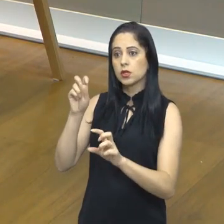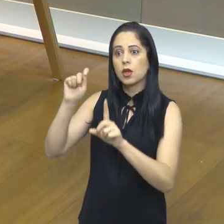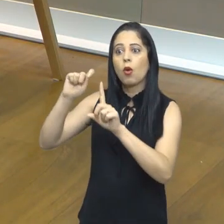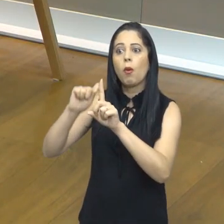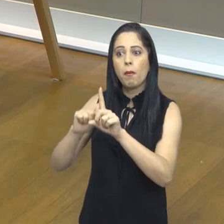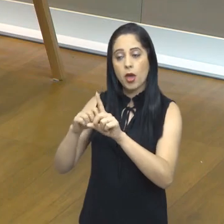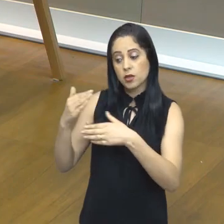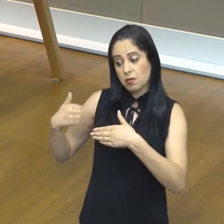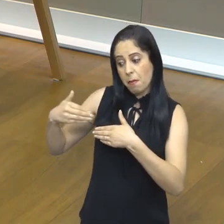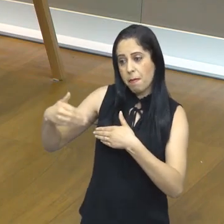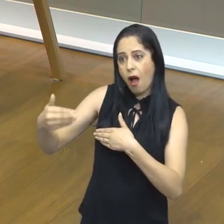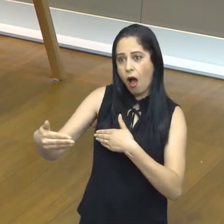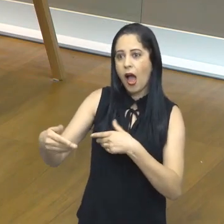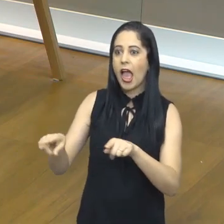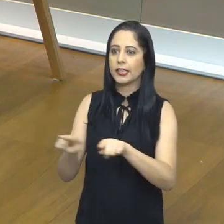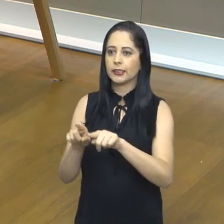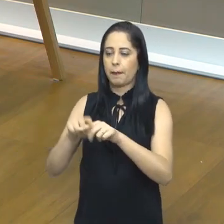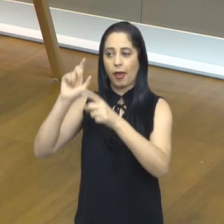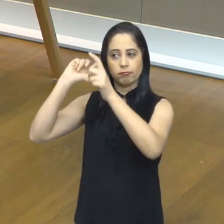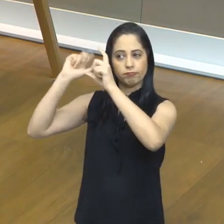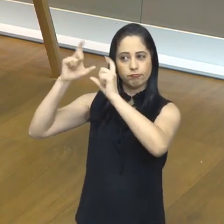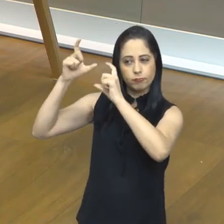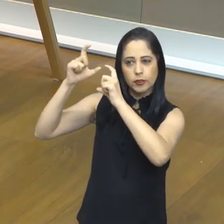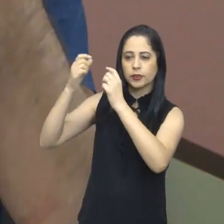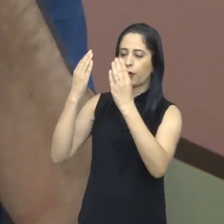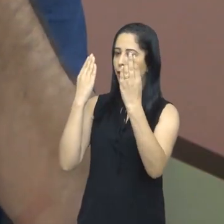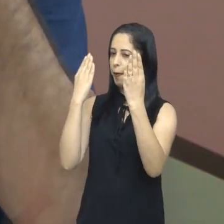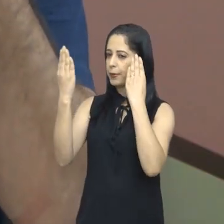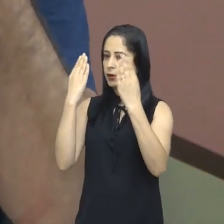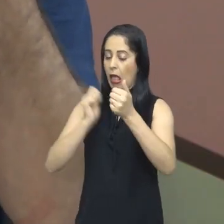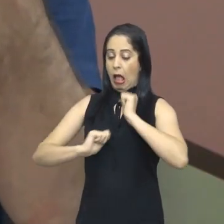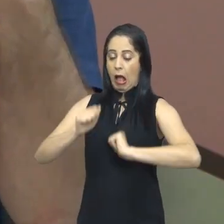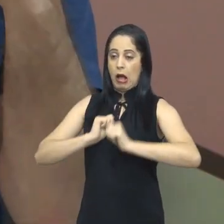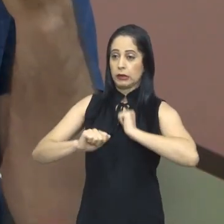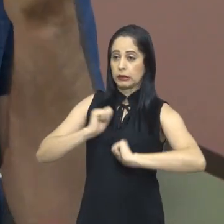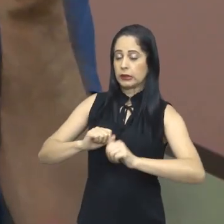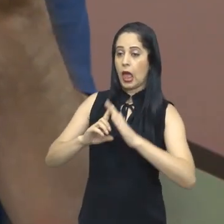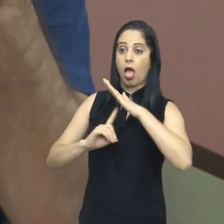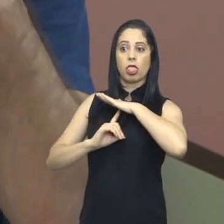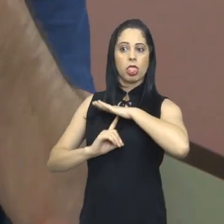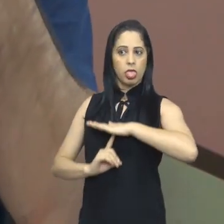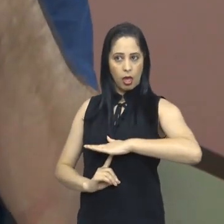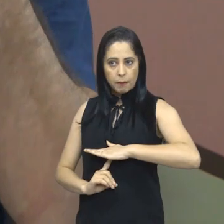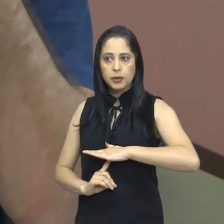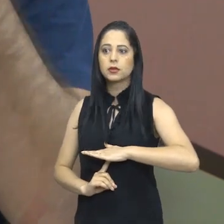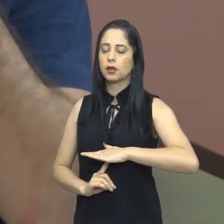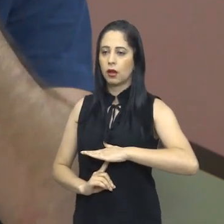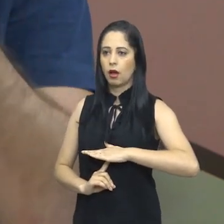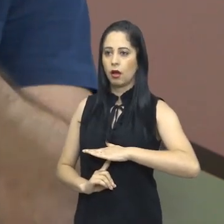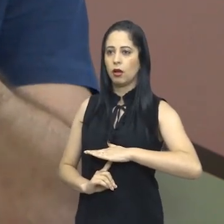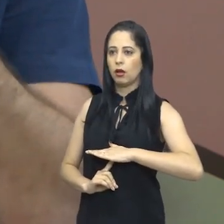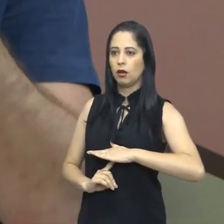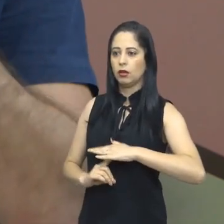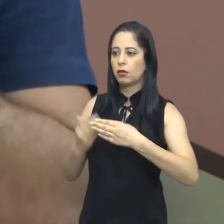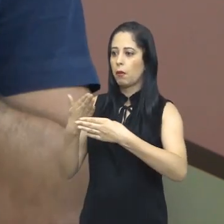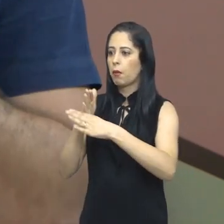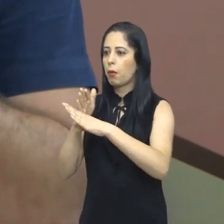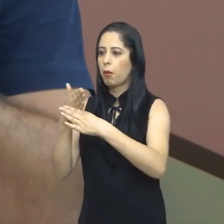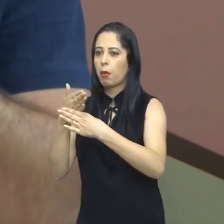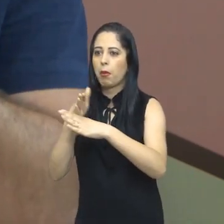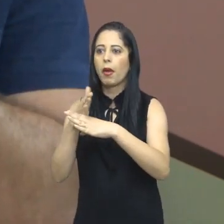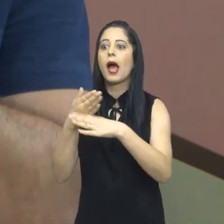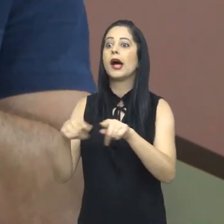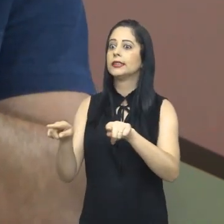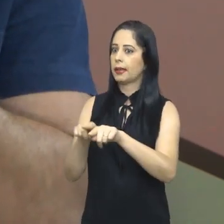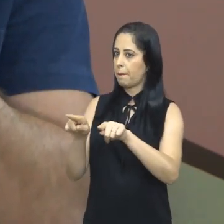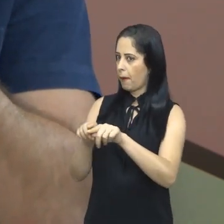né? Transtornos psiquiátricos e neurológicos, então, transtornos de ansiedade, depressão, falta de concentração, que é um grande